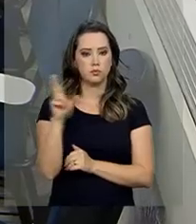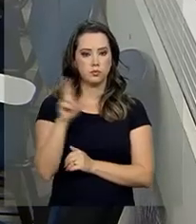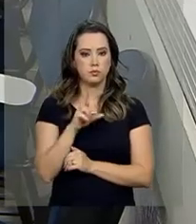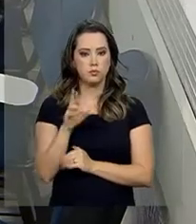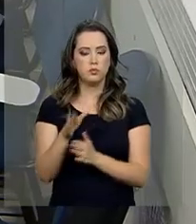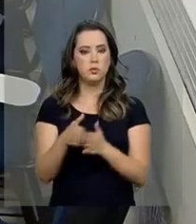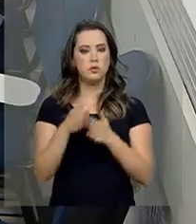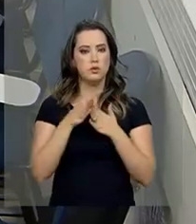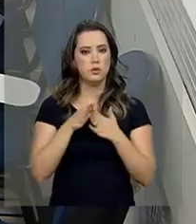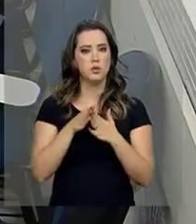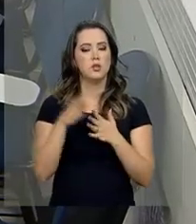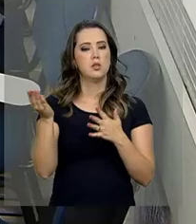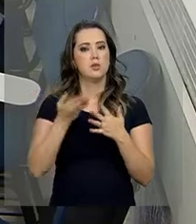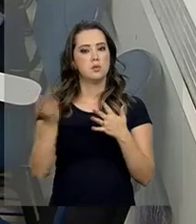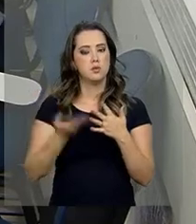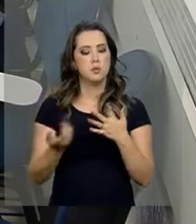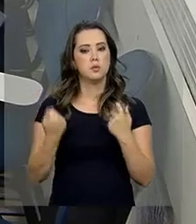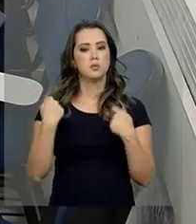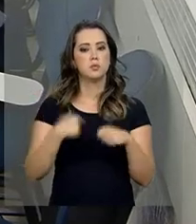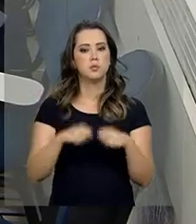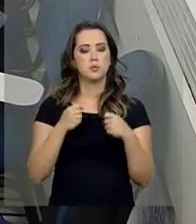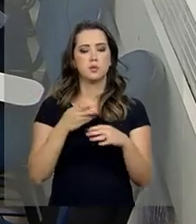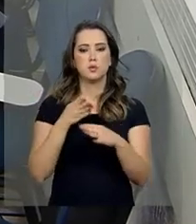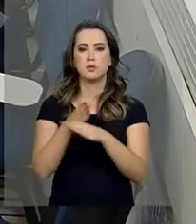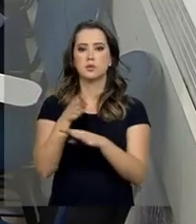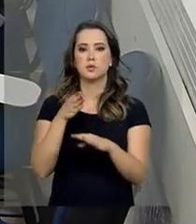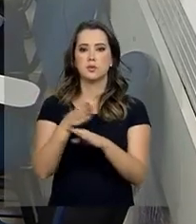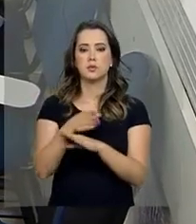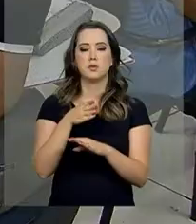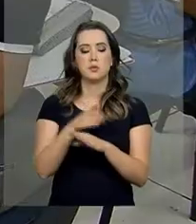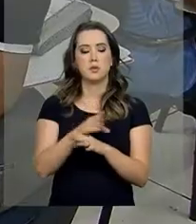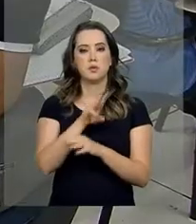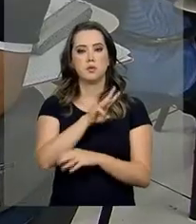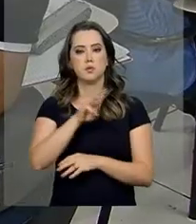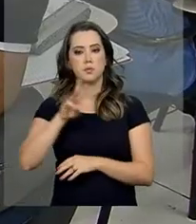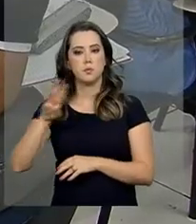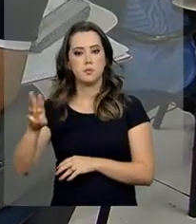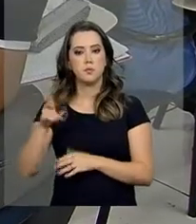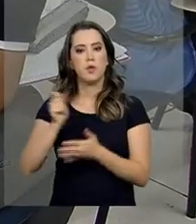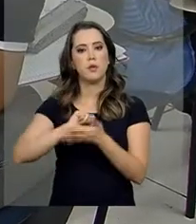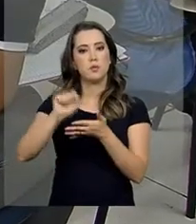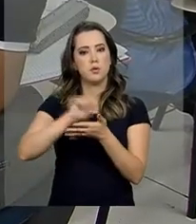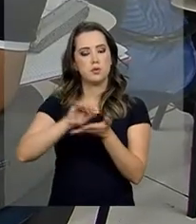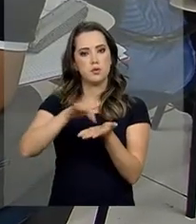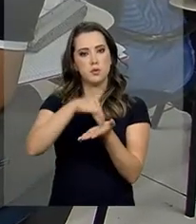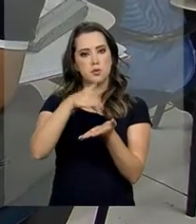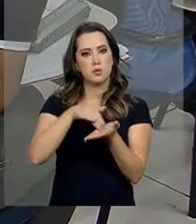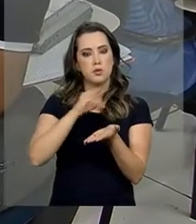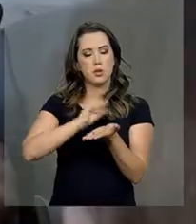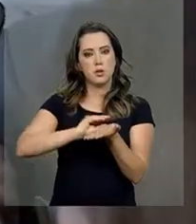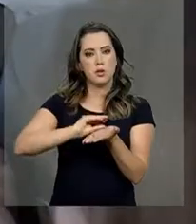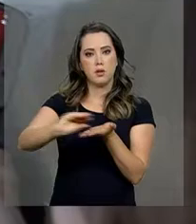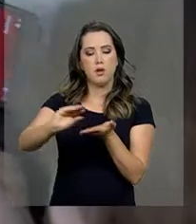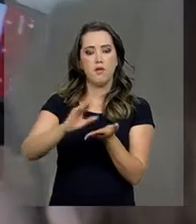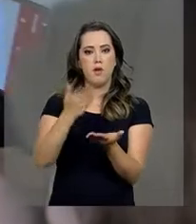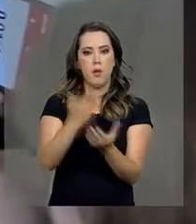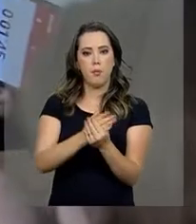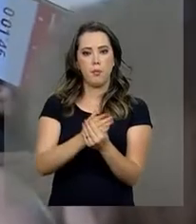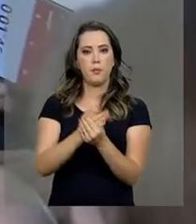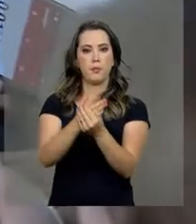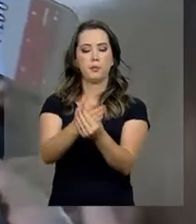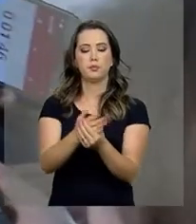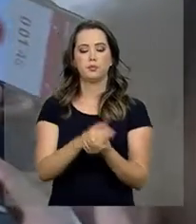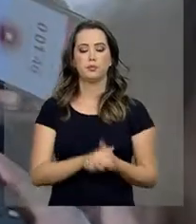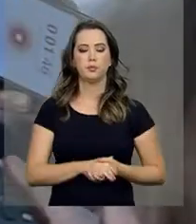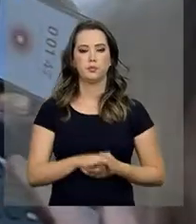Para solicitar o financiamento, é preciso acessar o site do FINEP, preencher um cadastro e enviar o projeto. O papel da FINEP